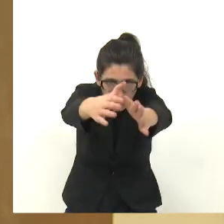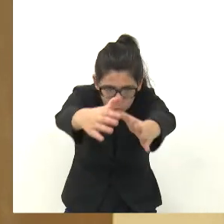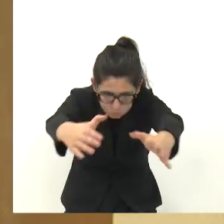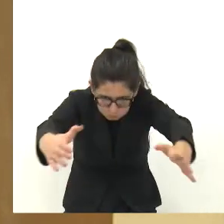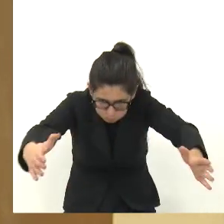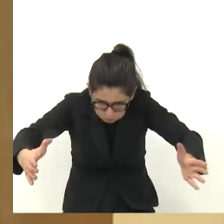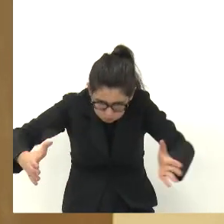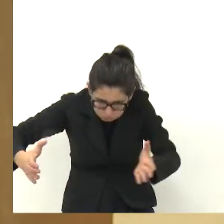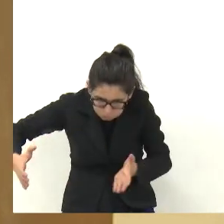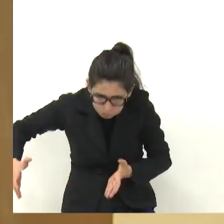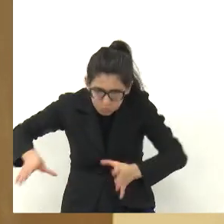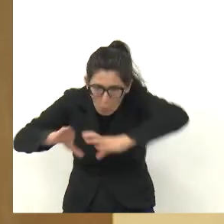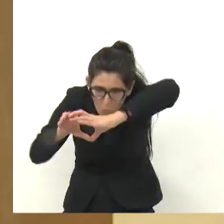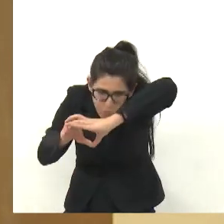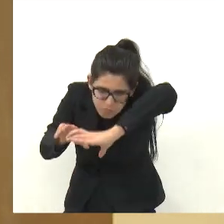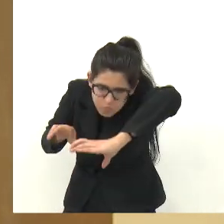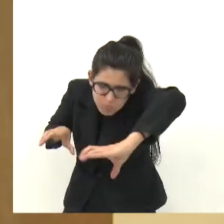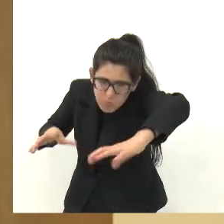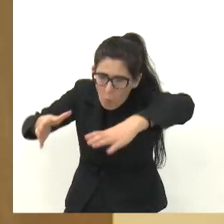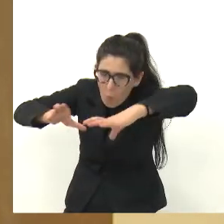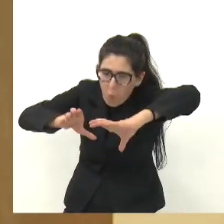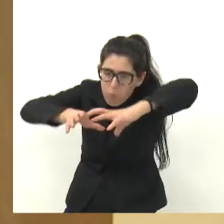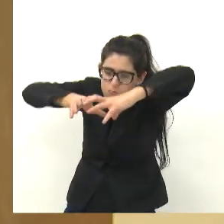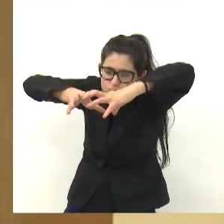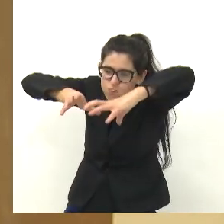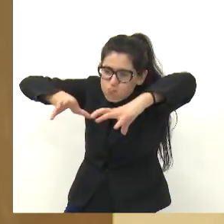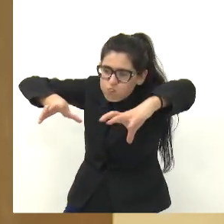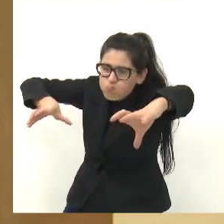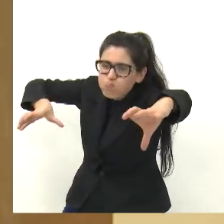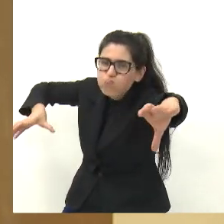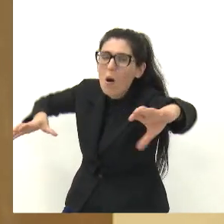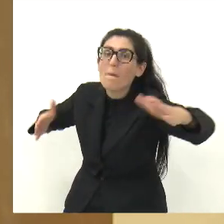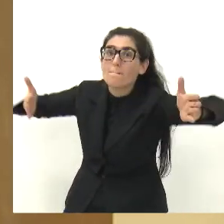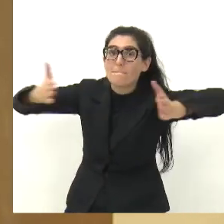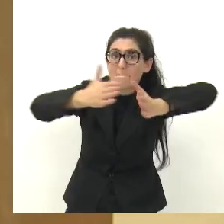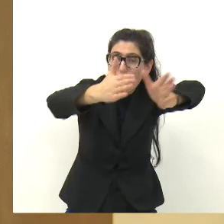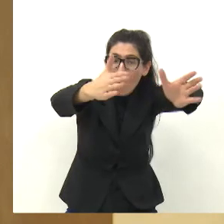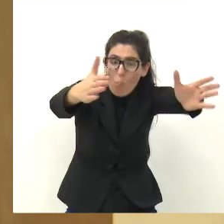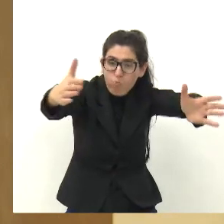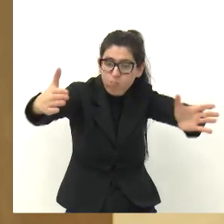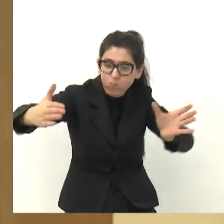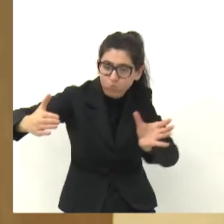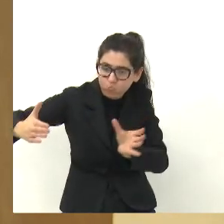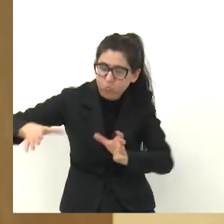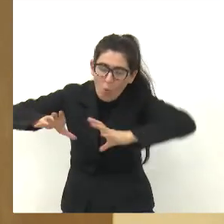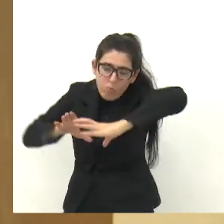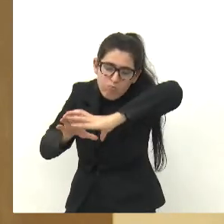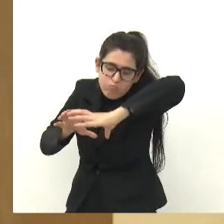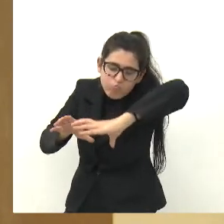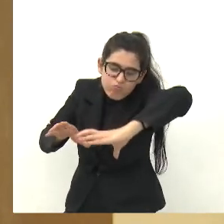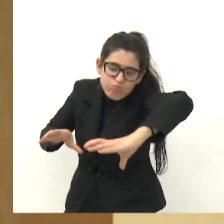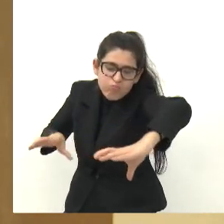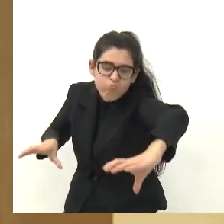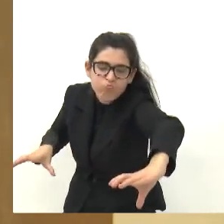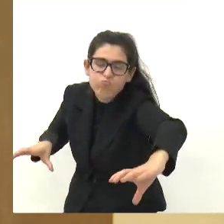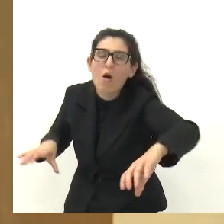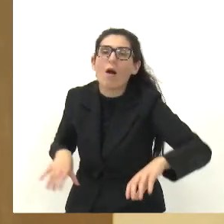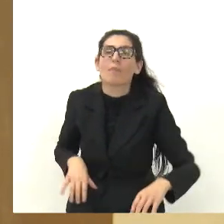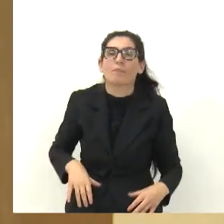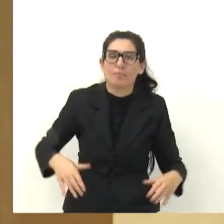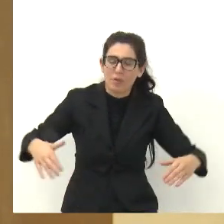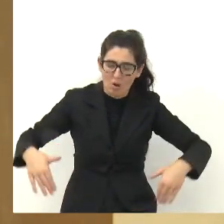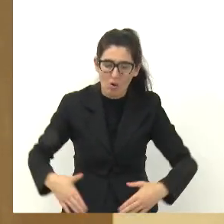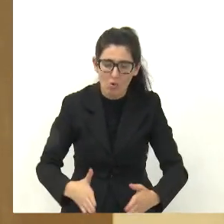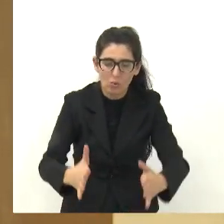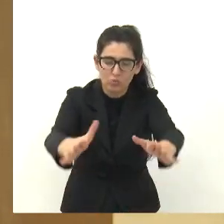maiores lá, e vai estar solucionado o problema, vai abaixar muito o nível do córrego aí do fundo aí. Quero